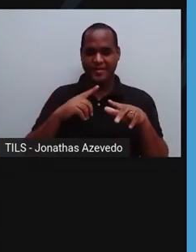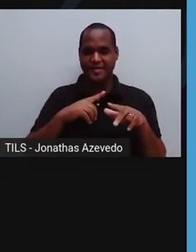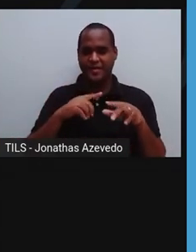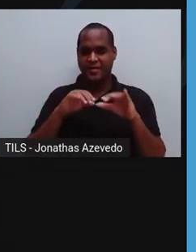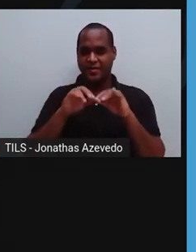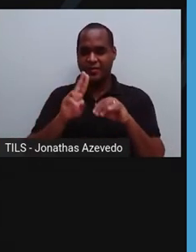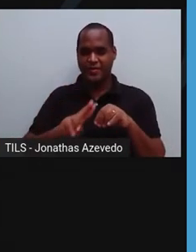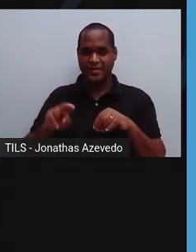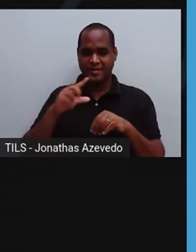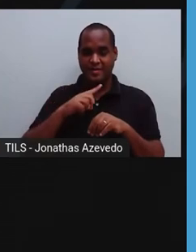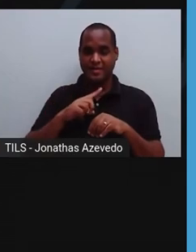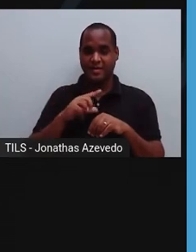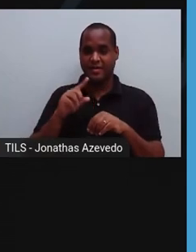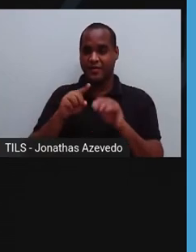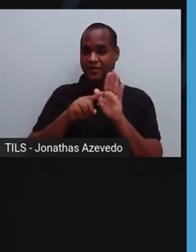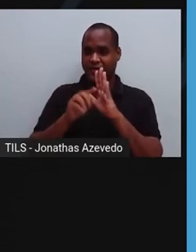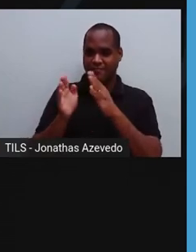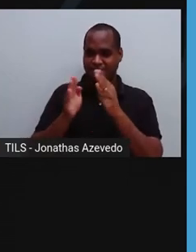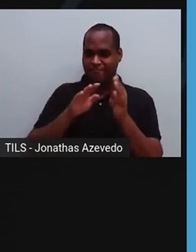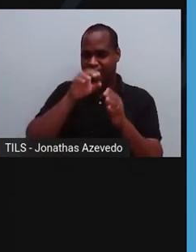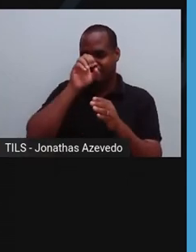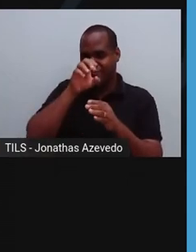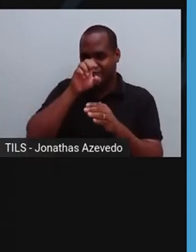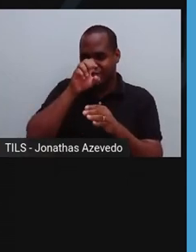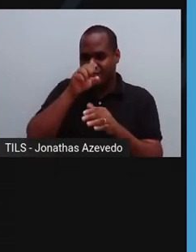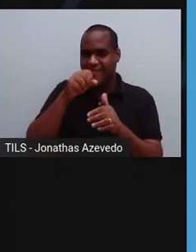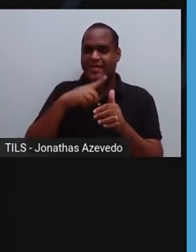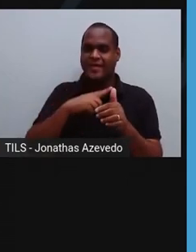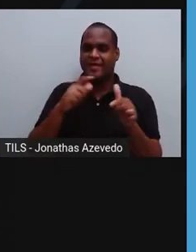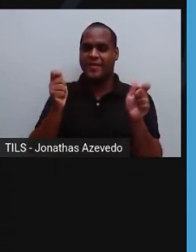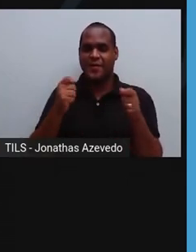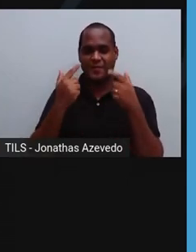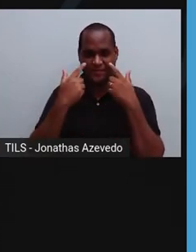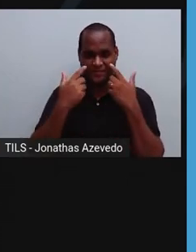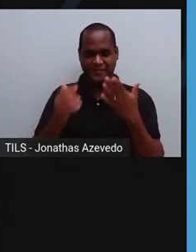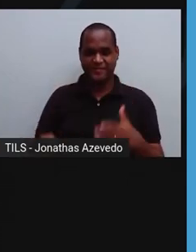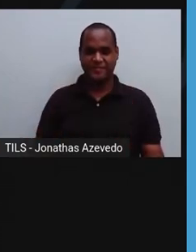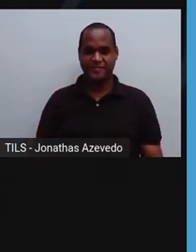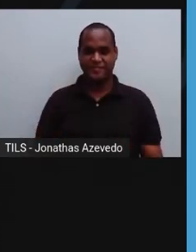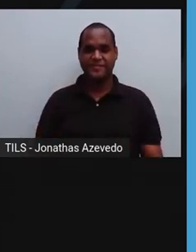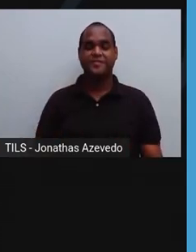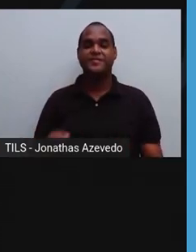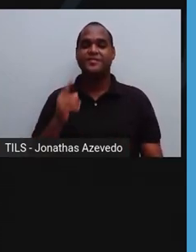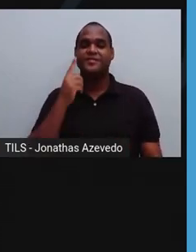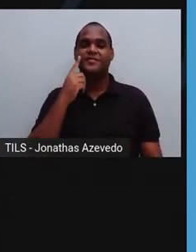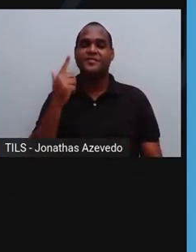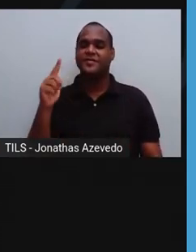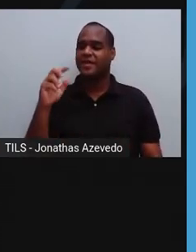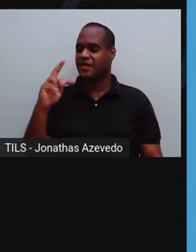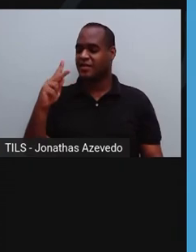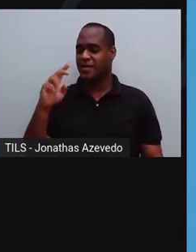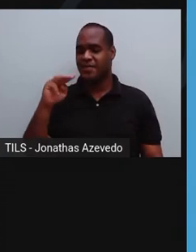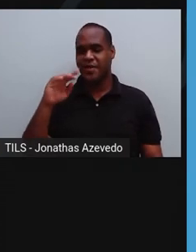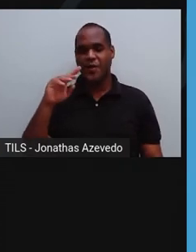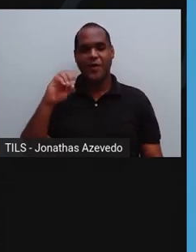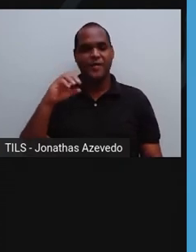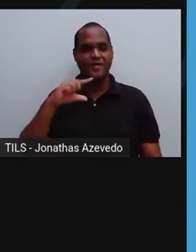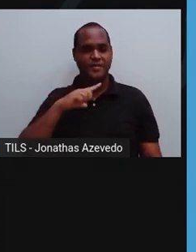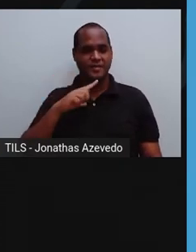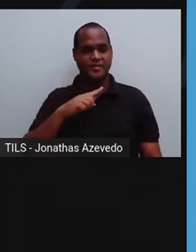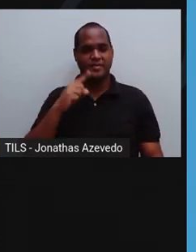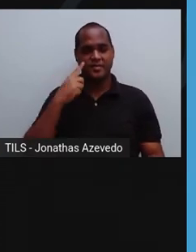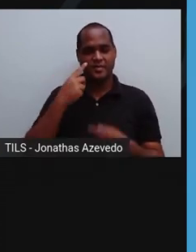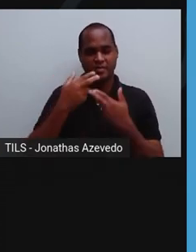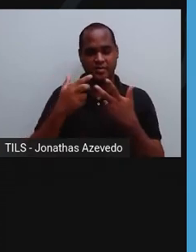não perca o vídeo de plantas aromáticas que deixamos aqui acima. Champignon Esse é o cogumelo ocidental